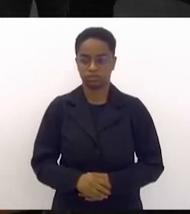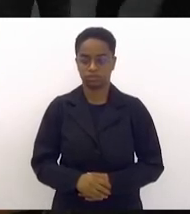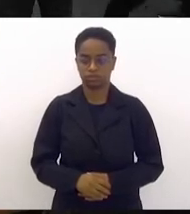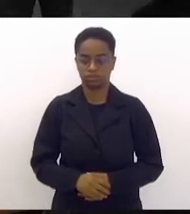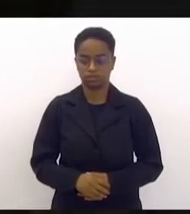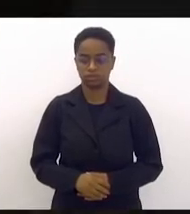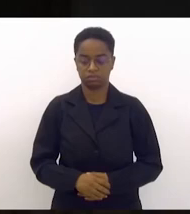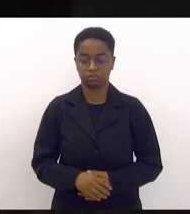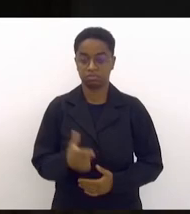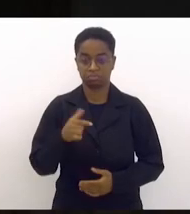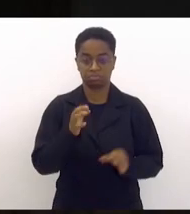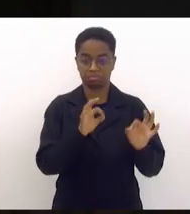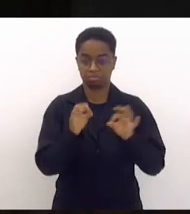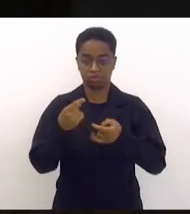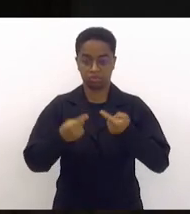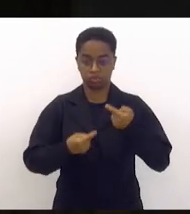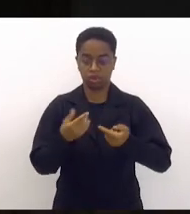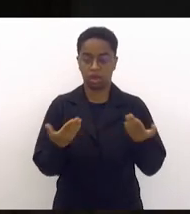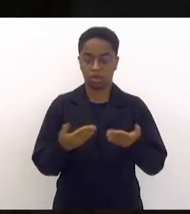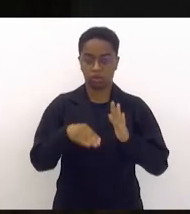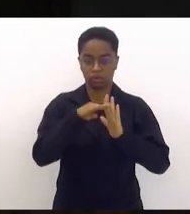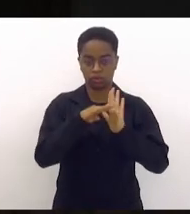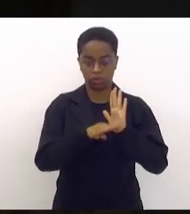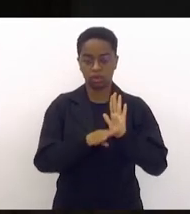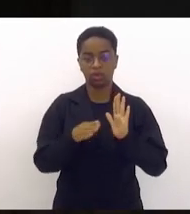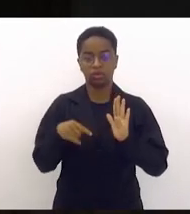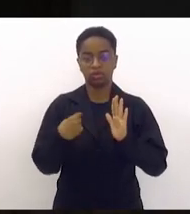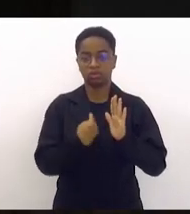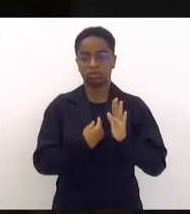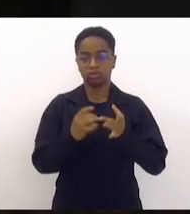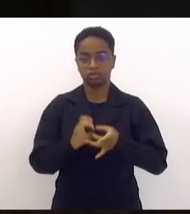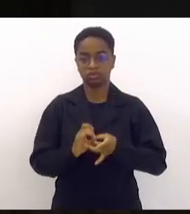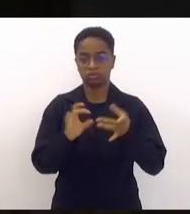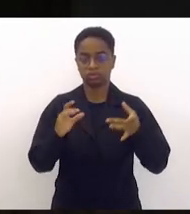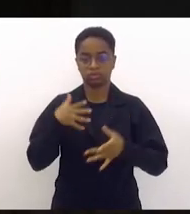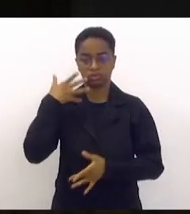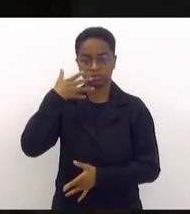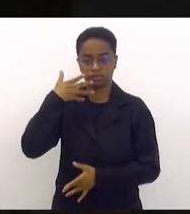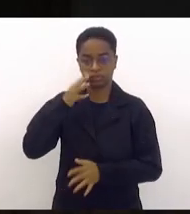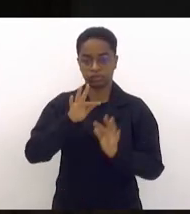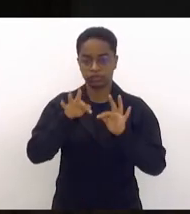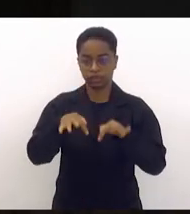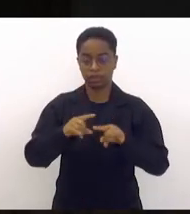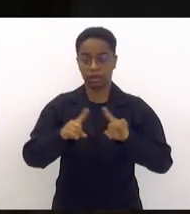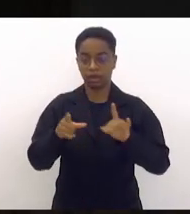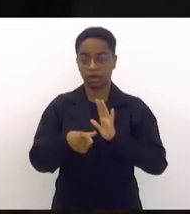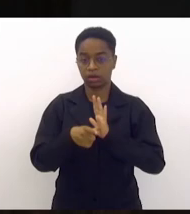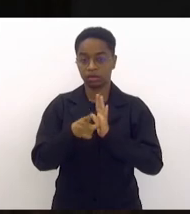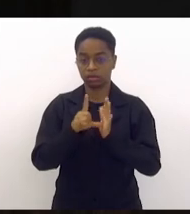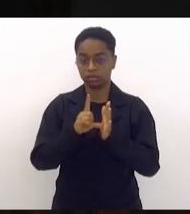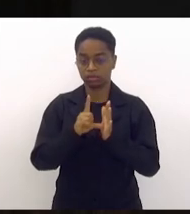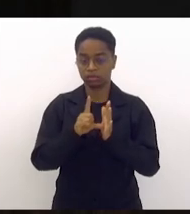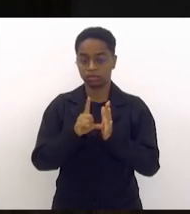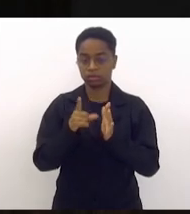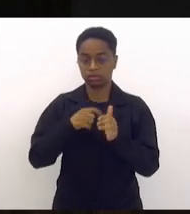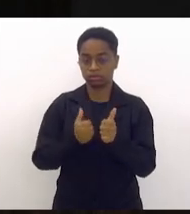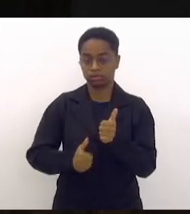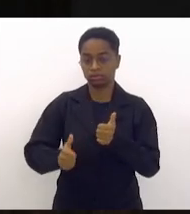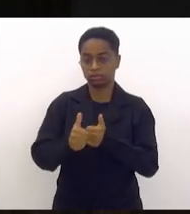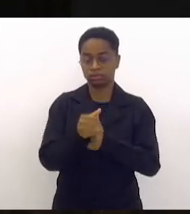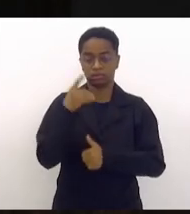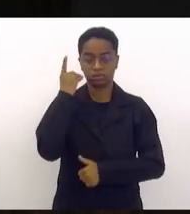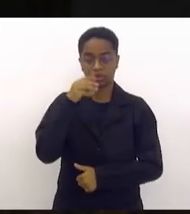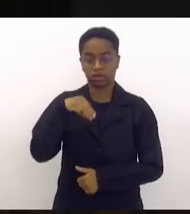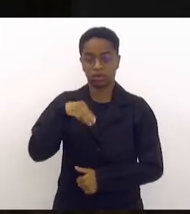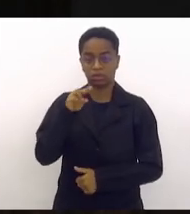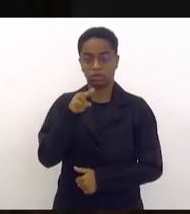Nada mais havendo a tratar na ordem do dia, passa-se ao expediente final. Antes, porém, uma questão de ordem do deputado Munir